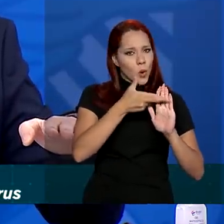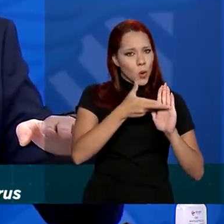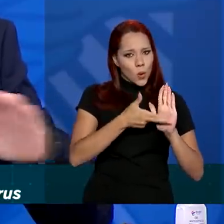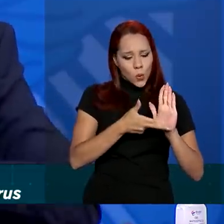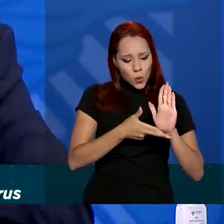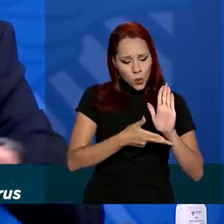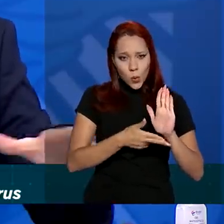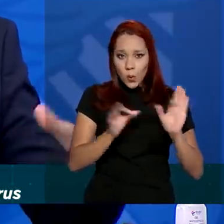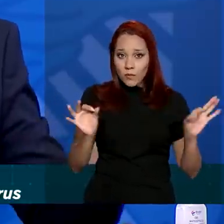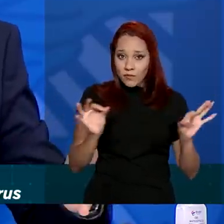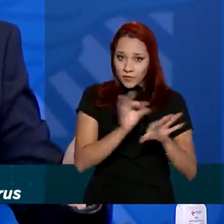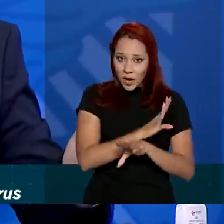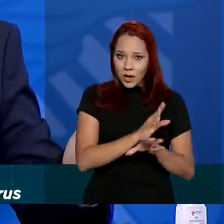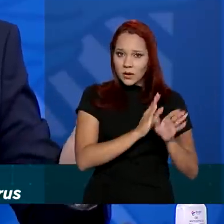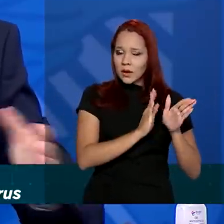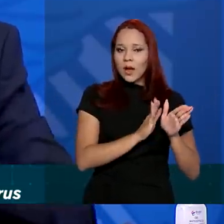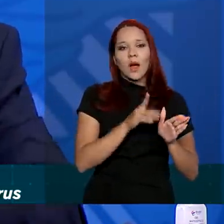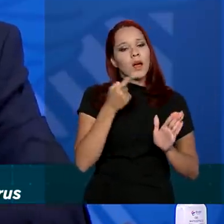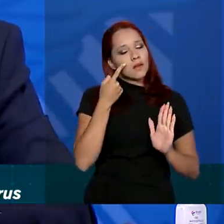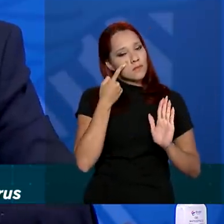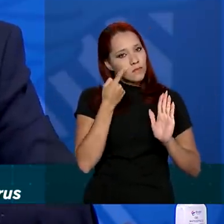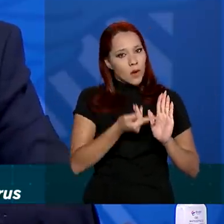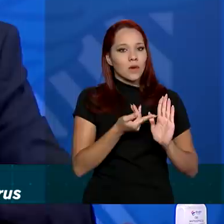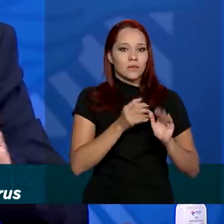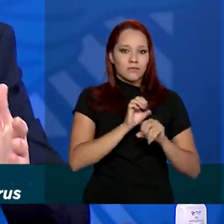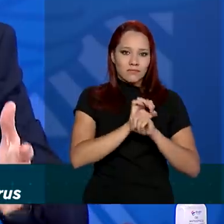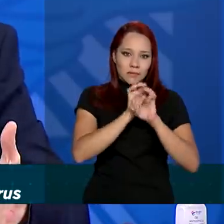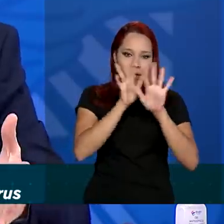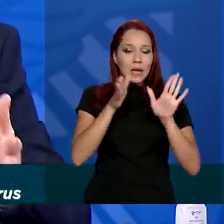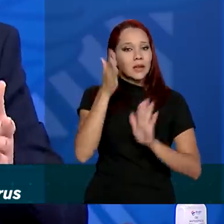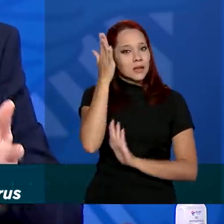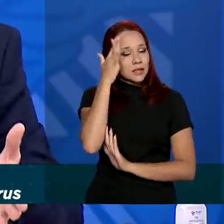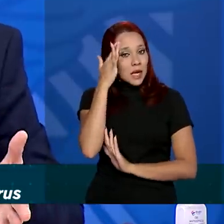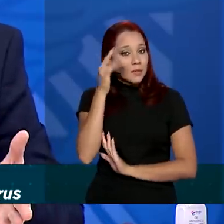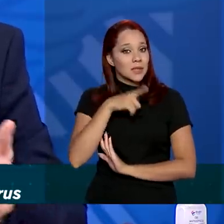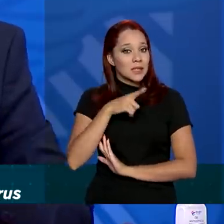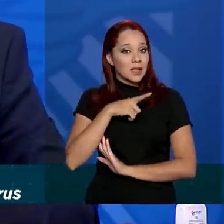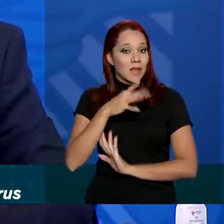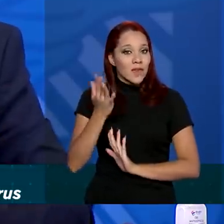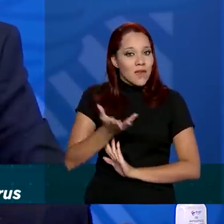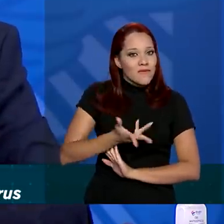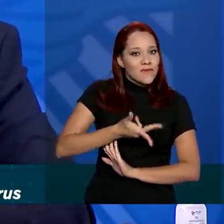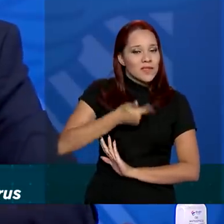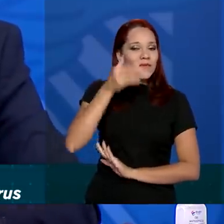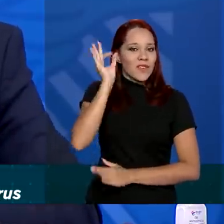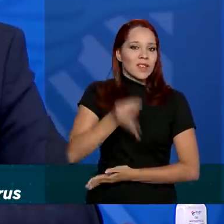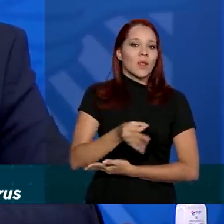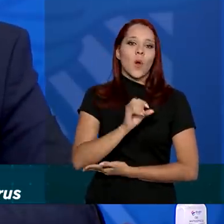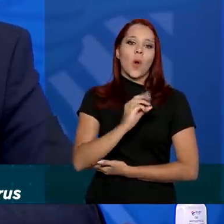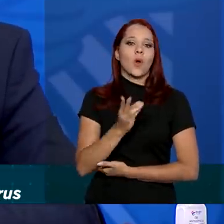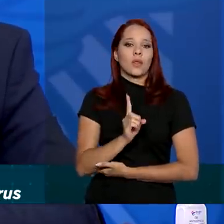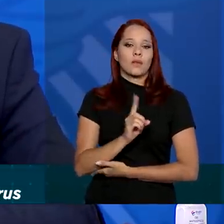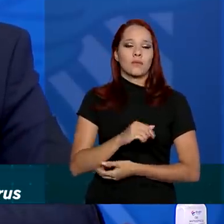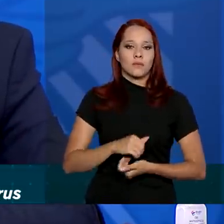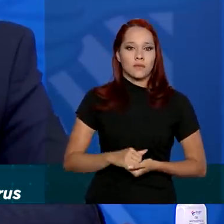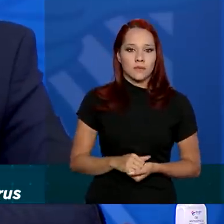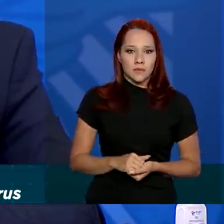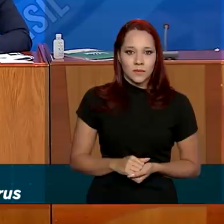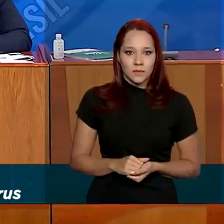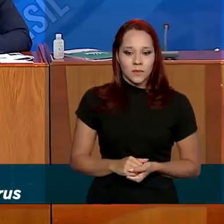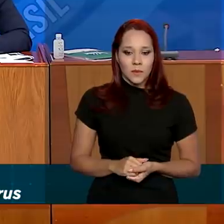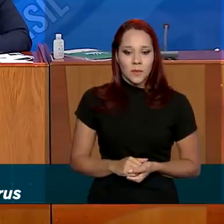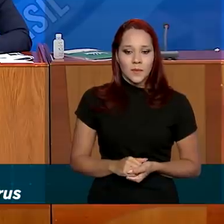realizado, isso é desvendado, e aí a gente sabe se houve eficiência ou não do medicamento. Então, o